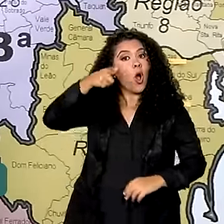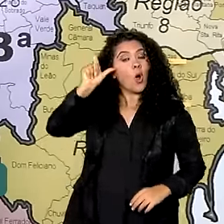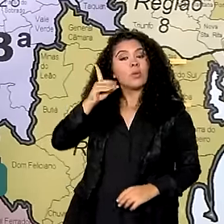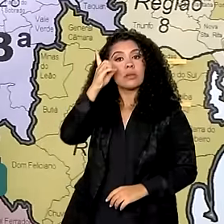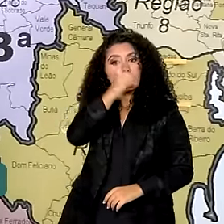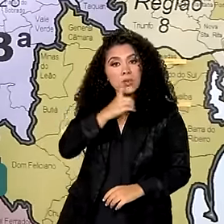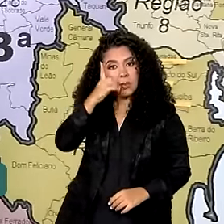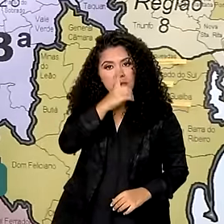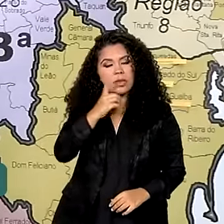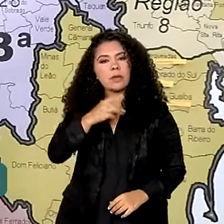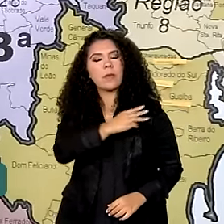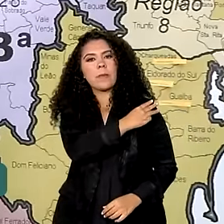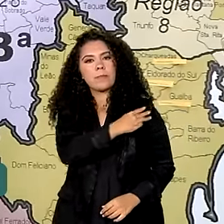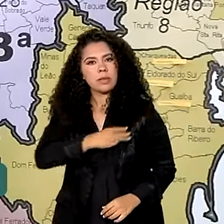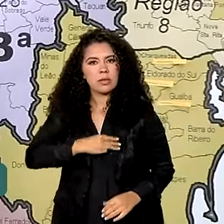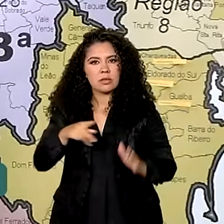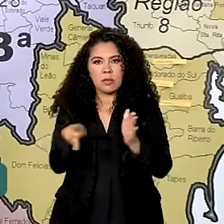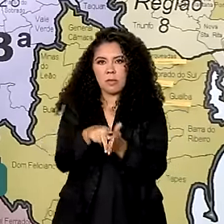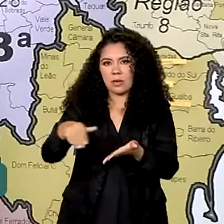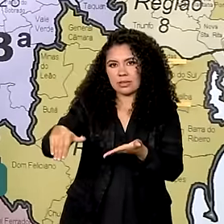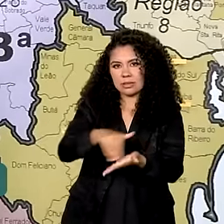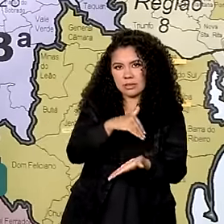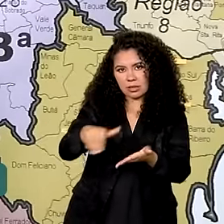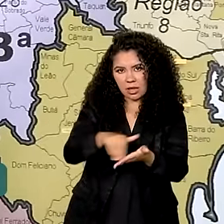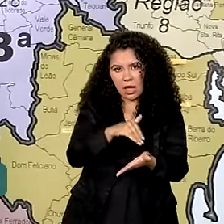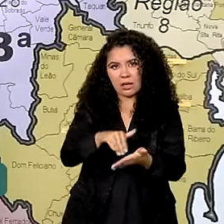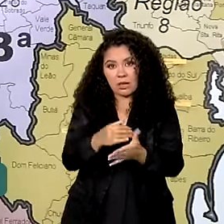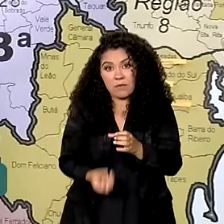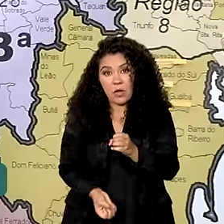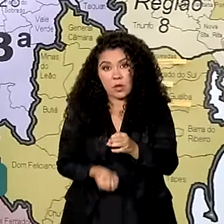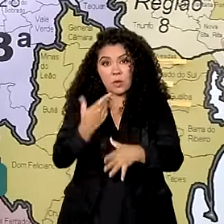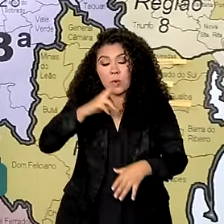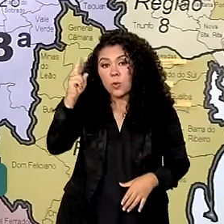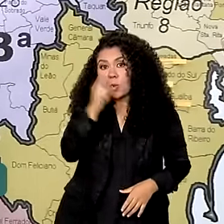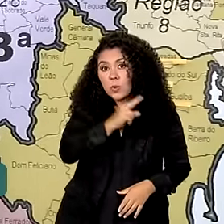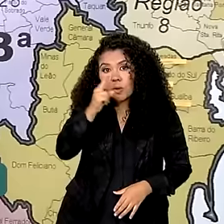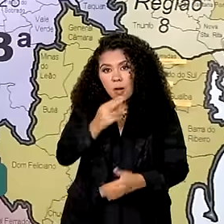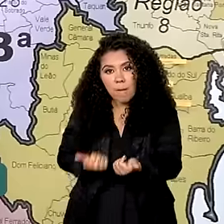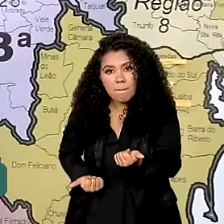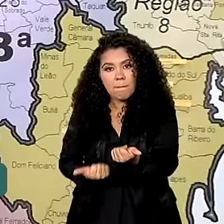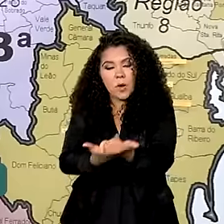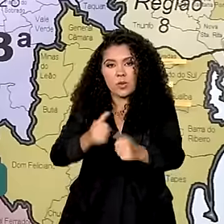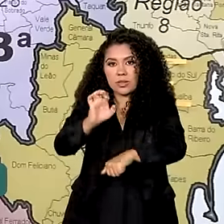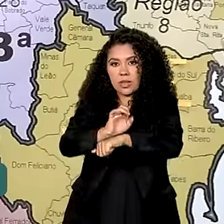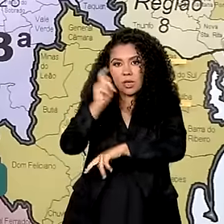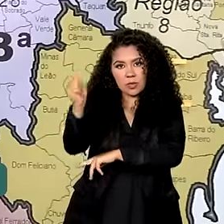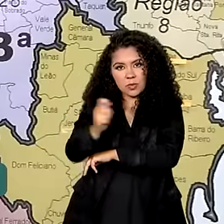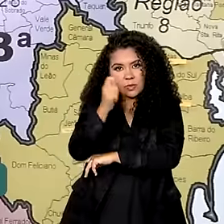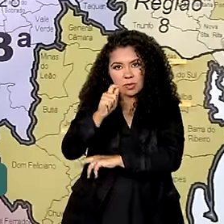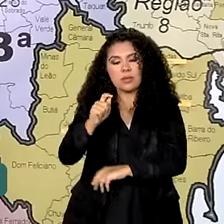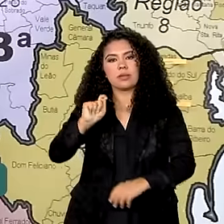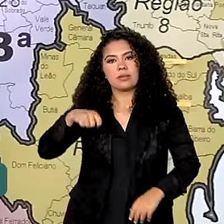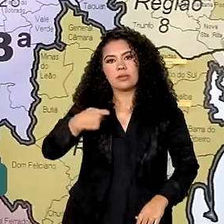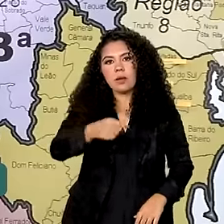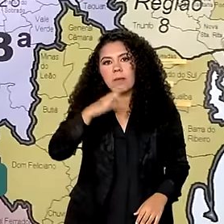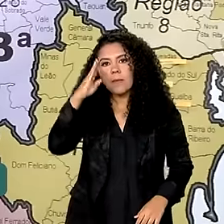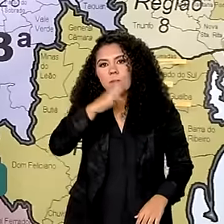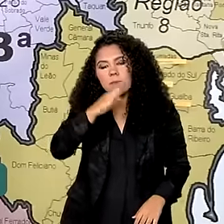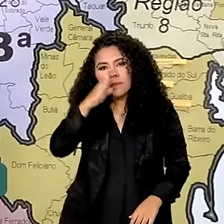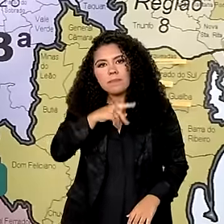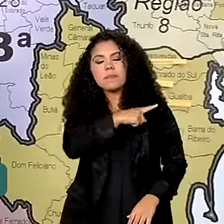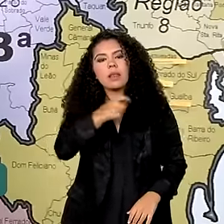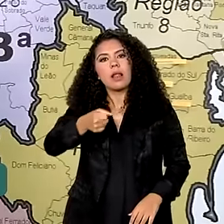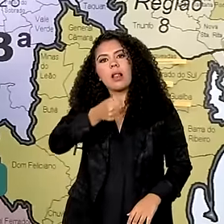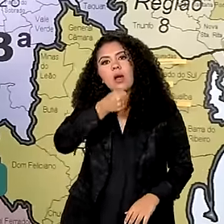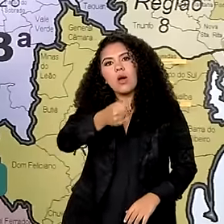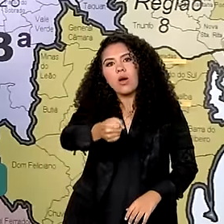o ministro da Secretaria Extraordinária para Apoio e Reconstrução do Rio Grande do Sul, Paulo Pimenta, deu uma entrevista